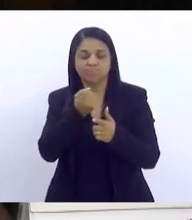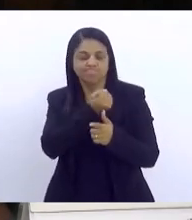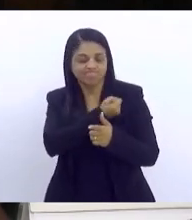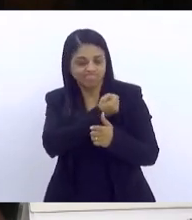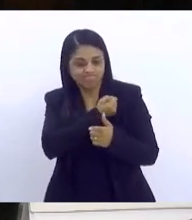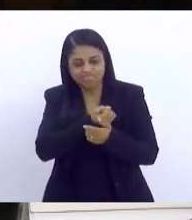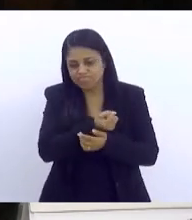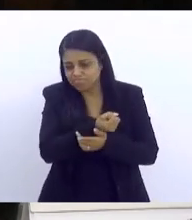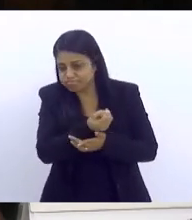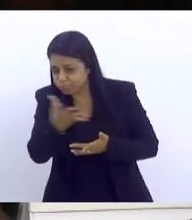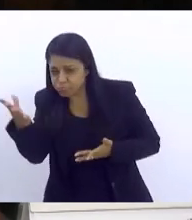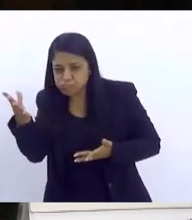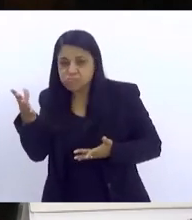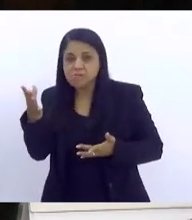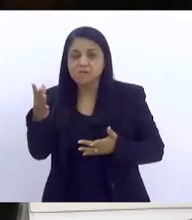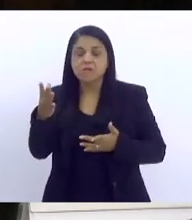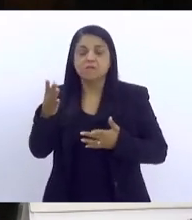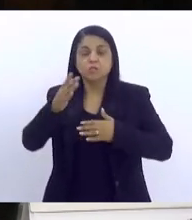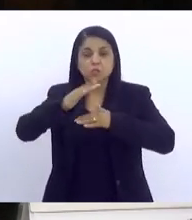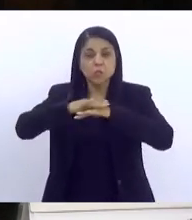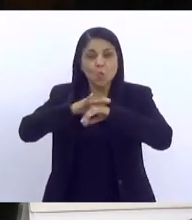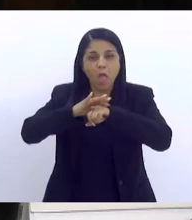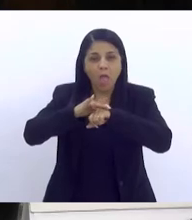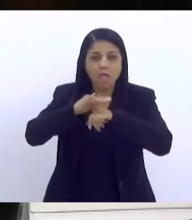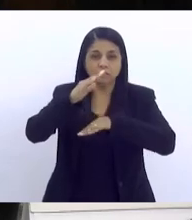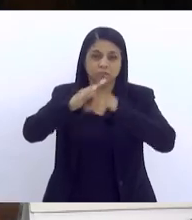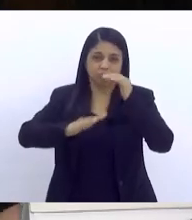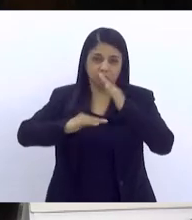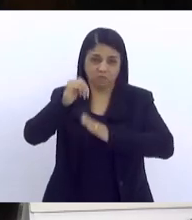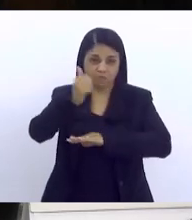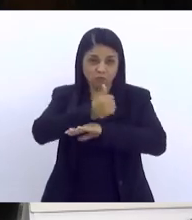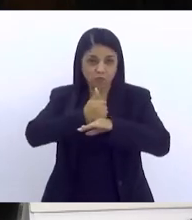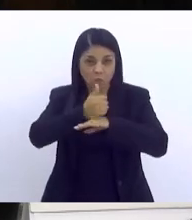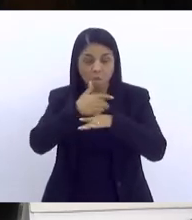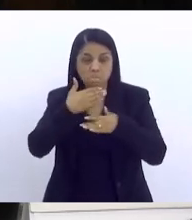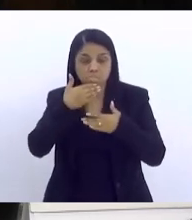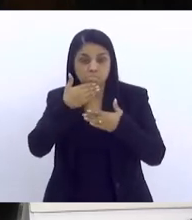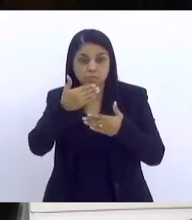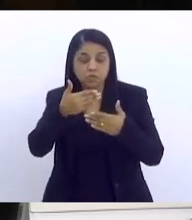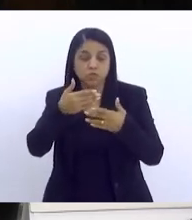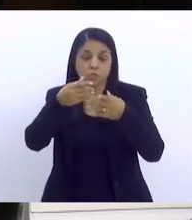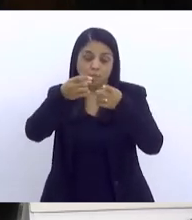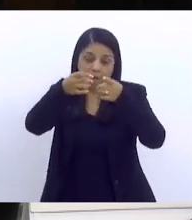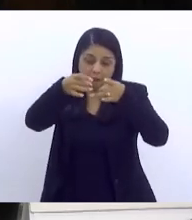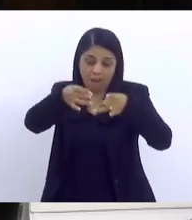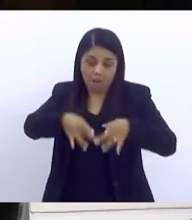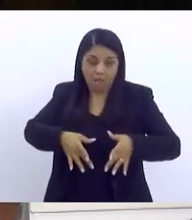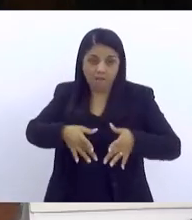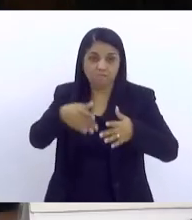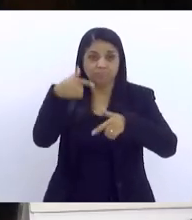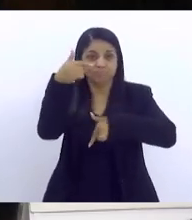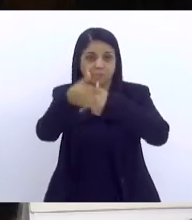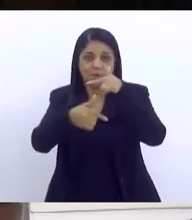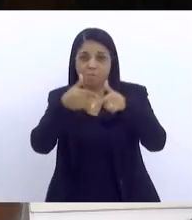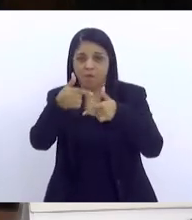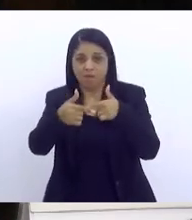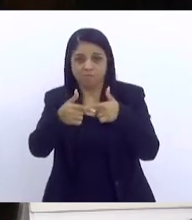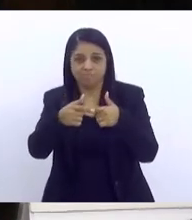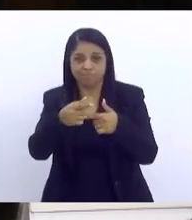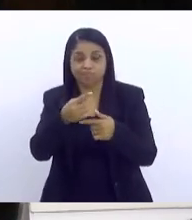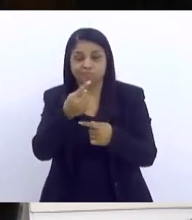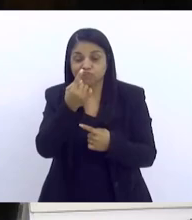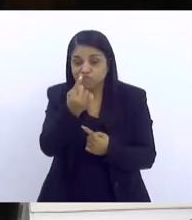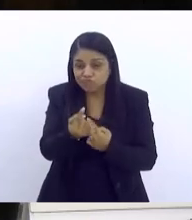adoecendo mesmo, se exonerando, não tendo mais condições de trabalhar. Cada dia cai um.